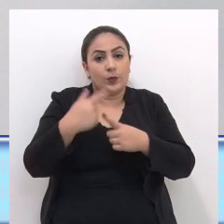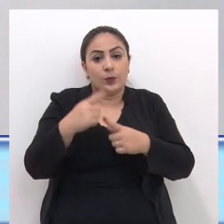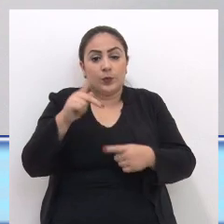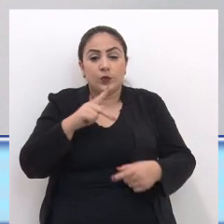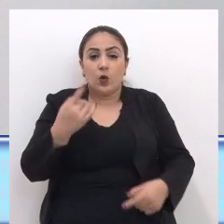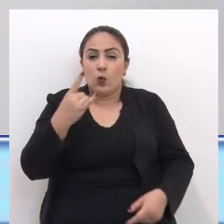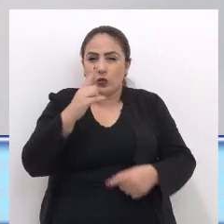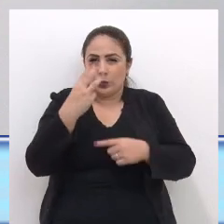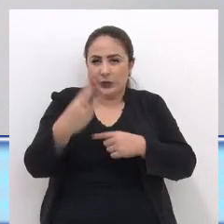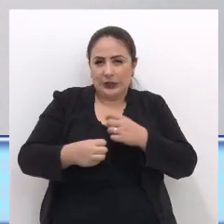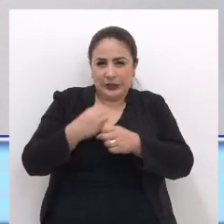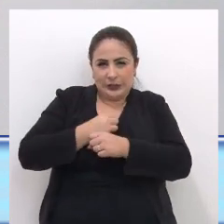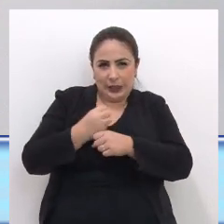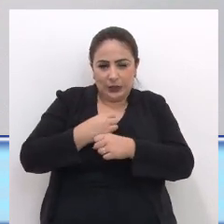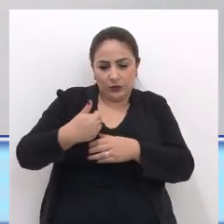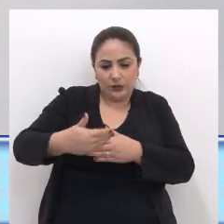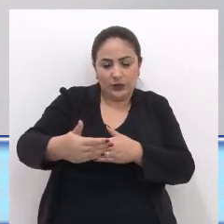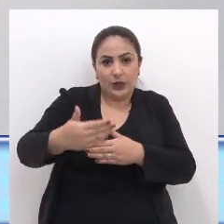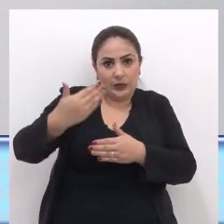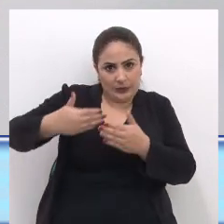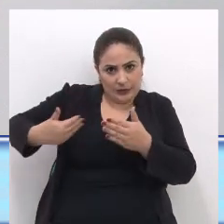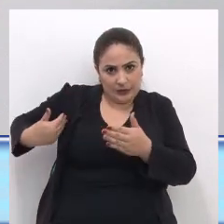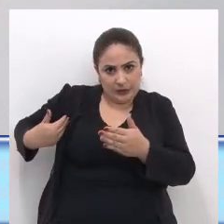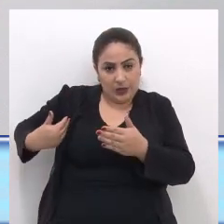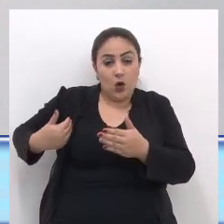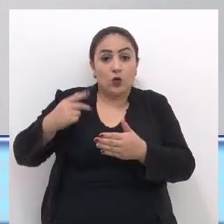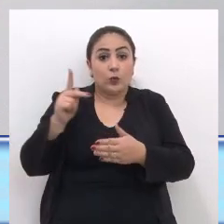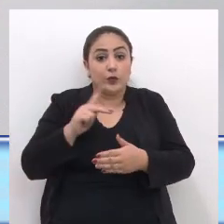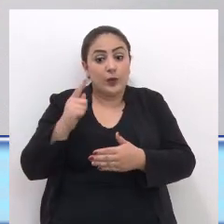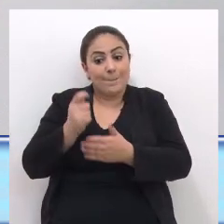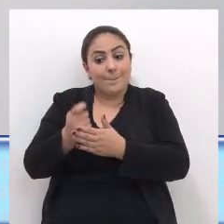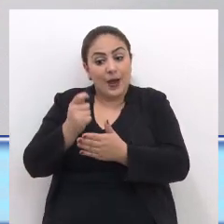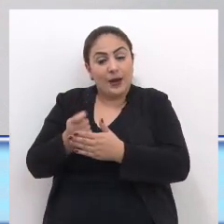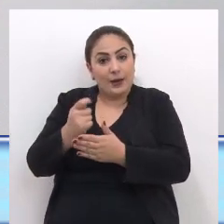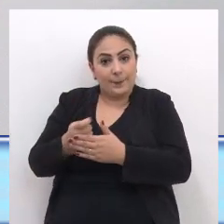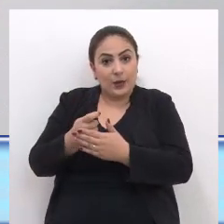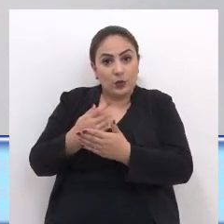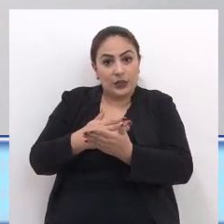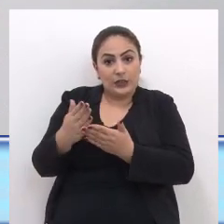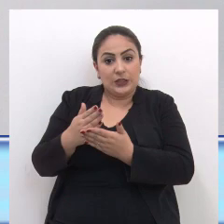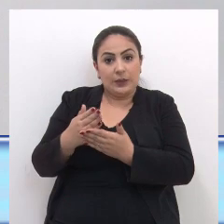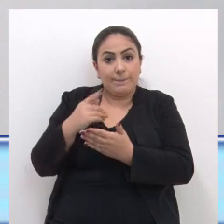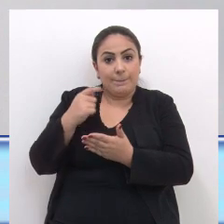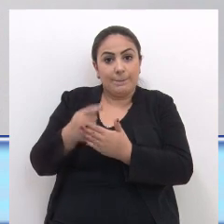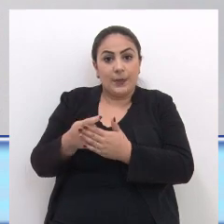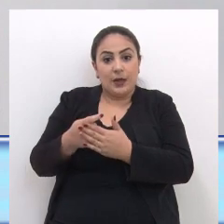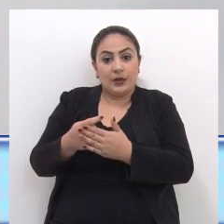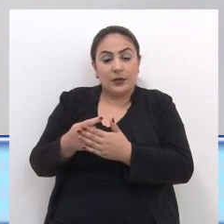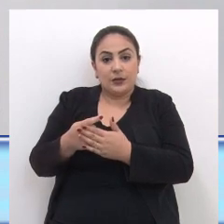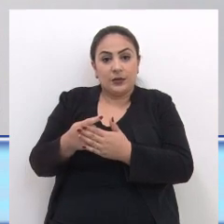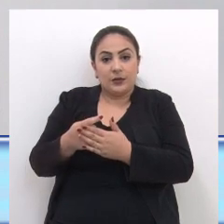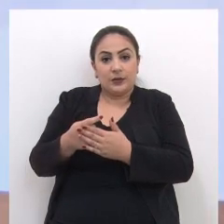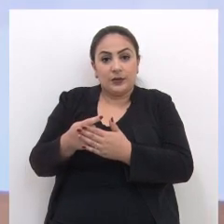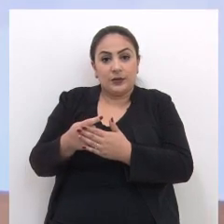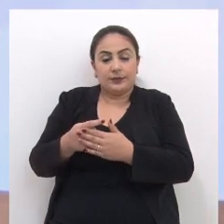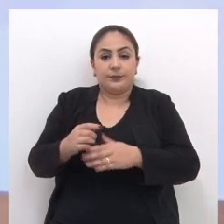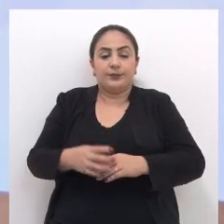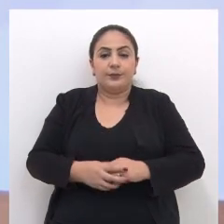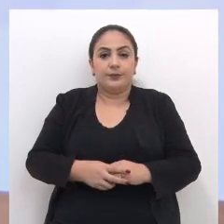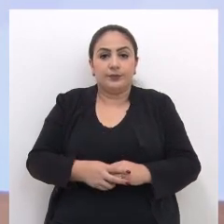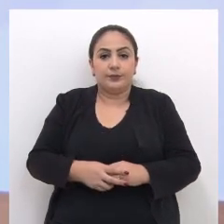Que nos últimos 3 anos 2, 3 anos Os professores iniciais Estão sendo pagos Os que entram Na carreira Estão sendo pagos Com completivo